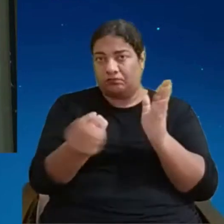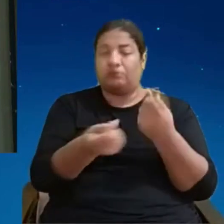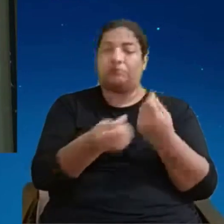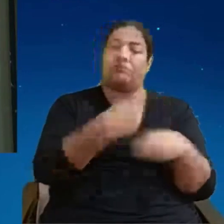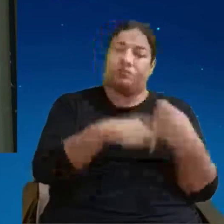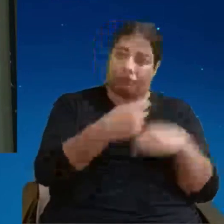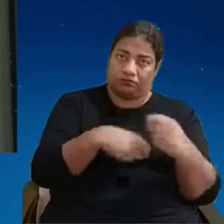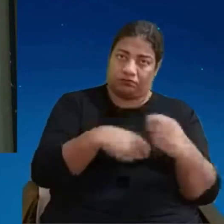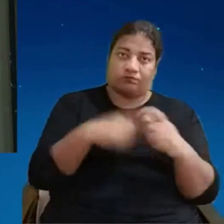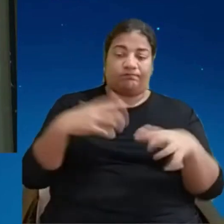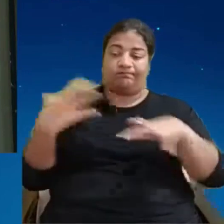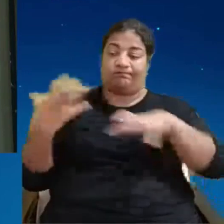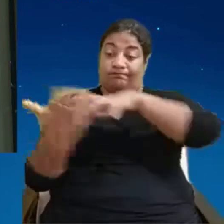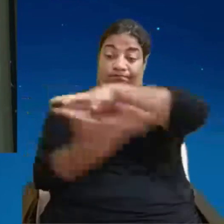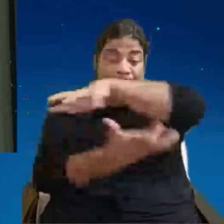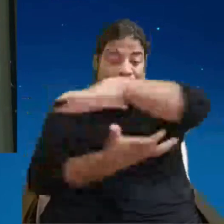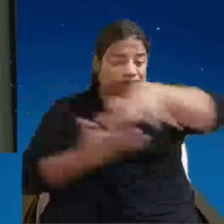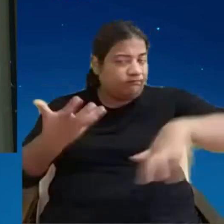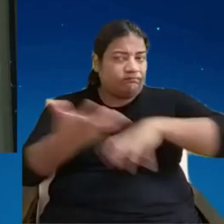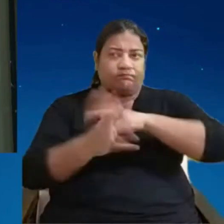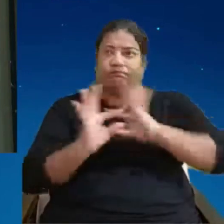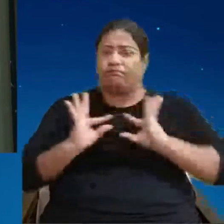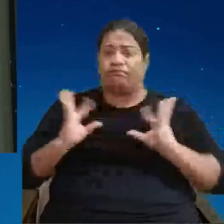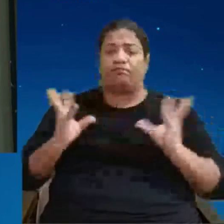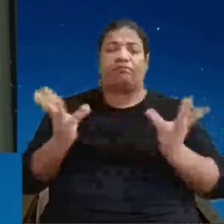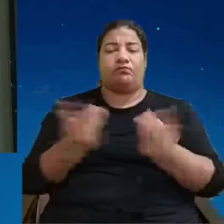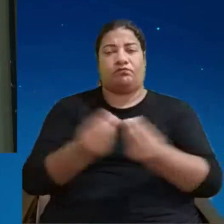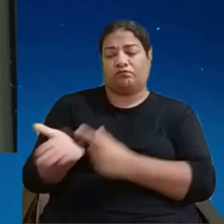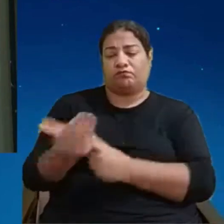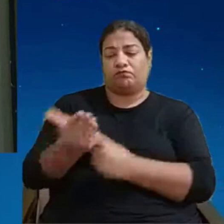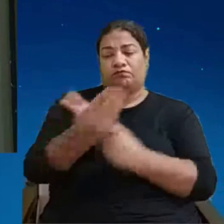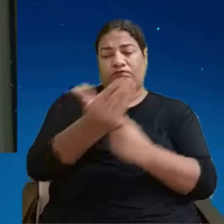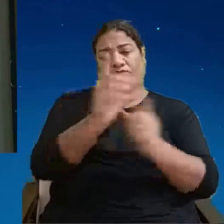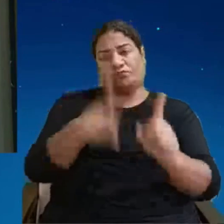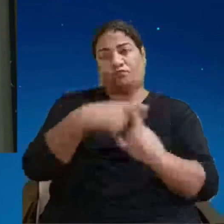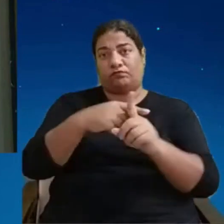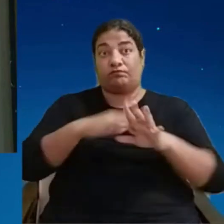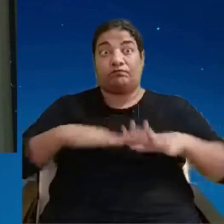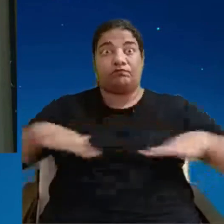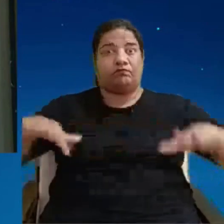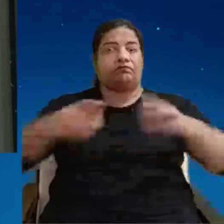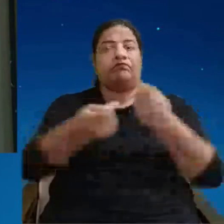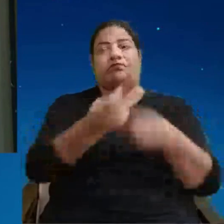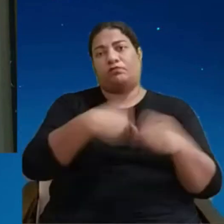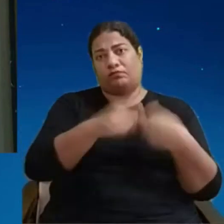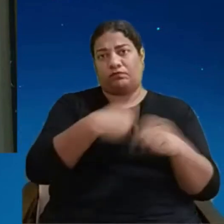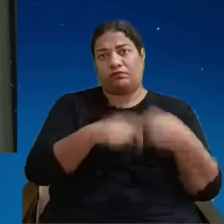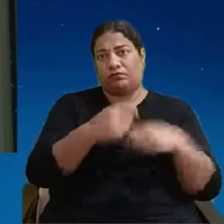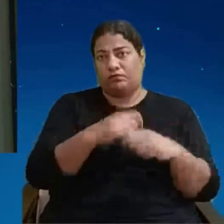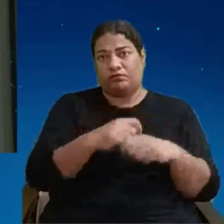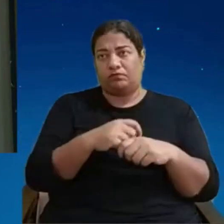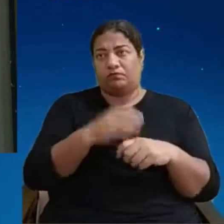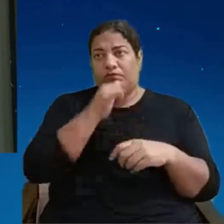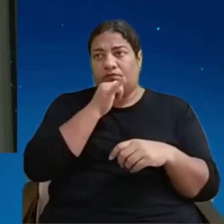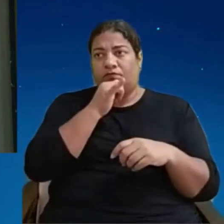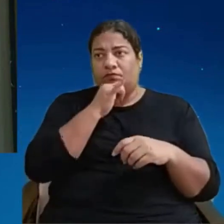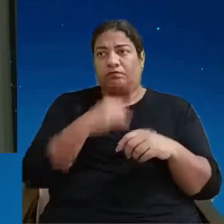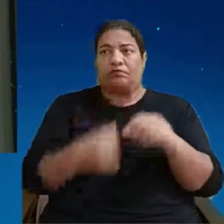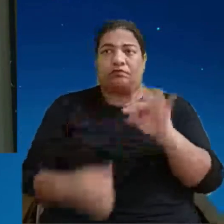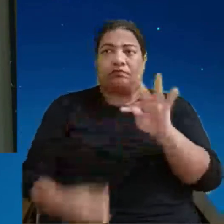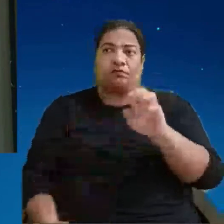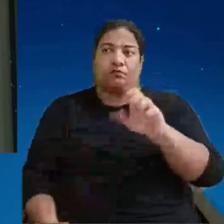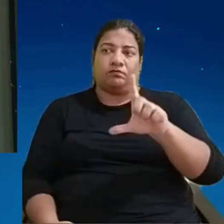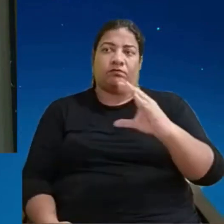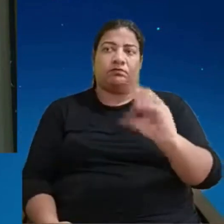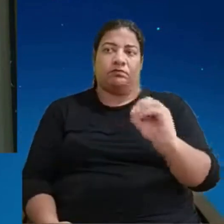só no acho que na tecnologia mas no mundo no negócio eu falo que não é mais uma telco é uma telco tech acho que esse é o